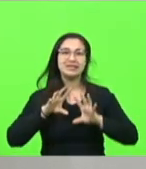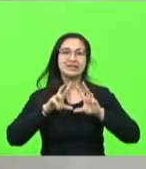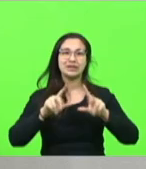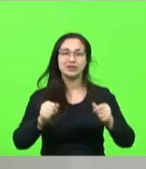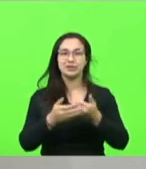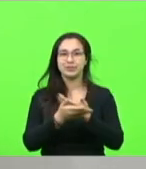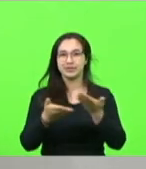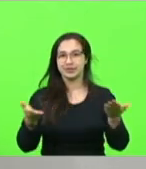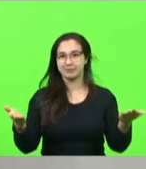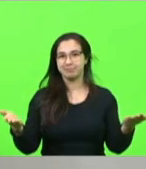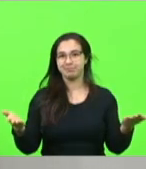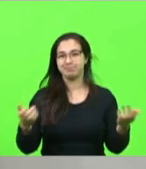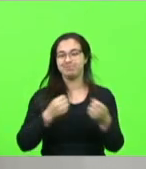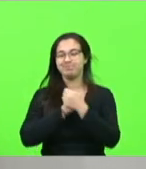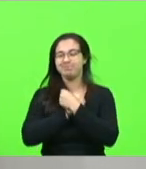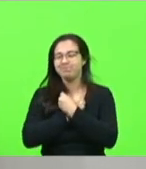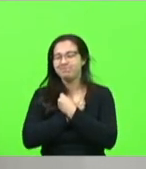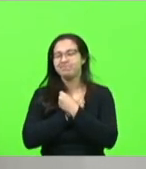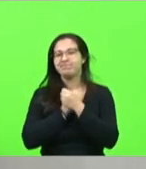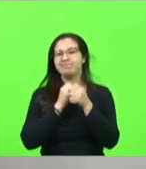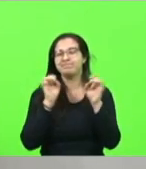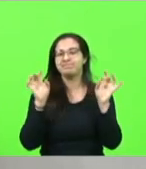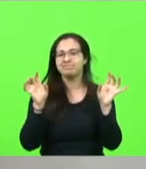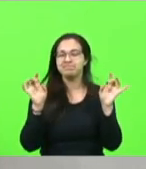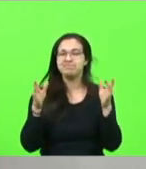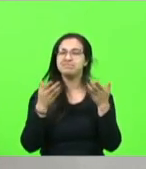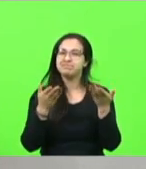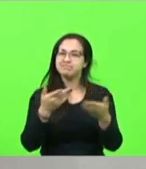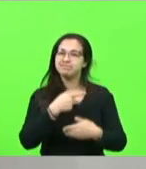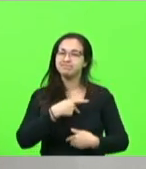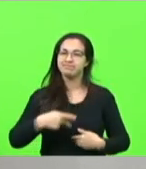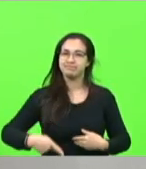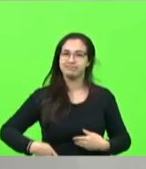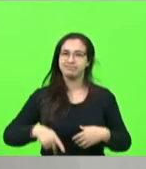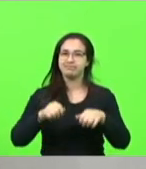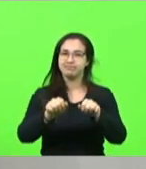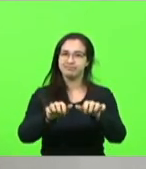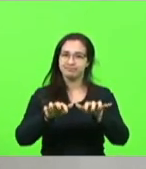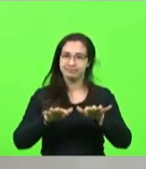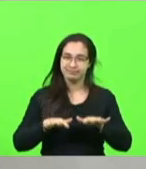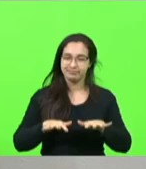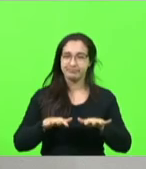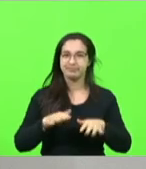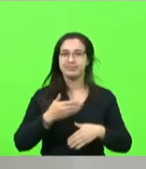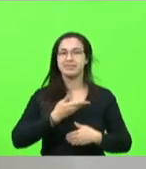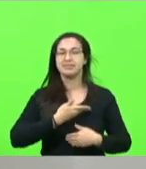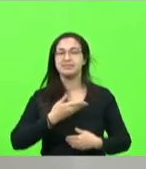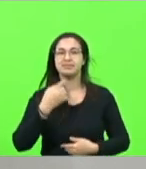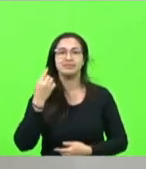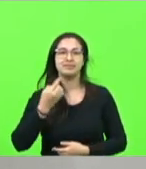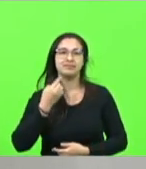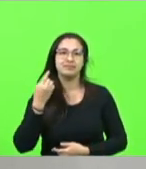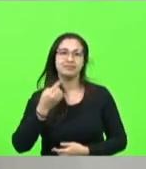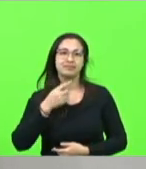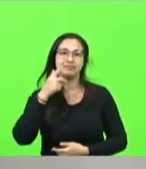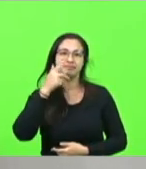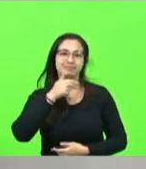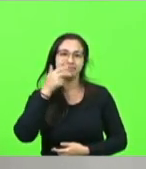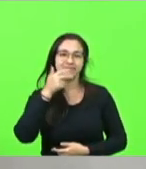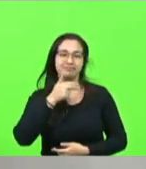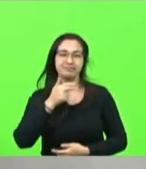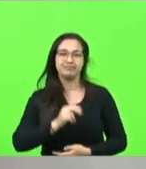E um abraço especial ao presidente dessa sessão, amigo deputado Kennedy Nunes.